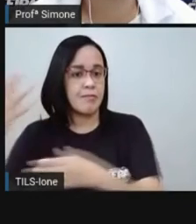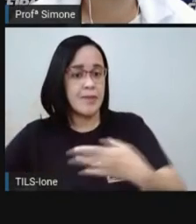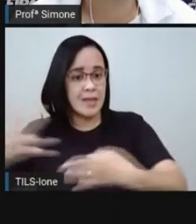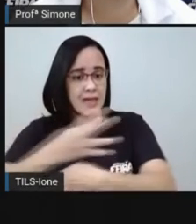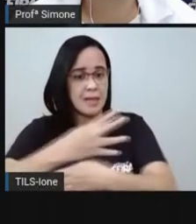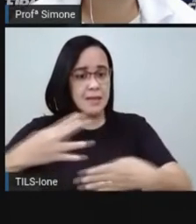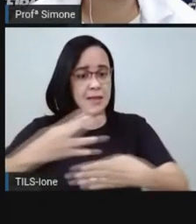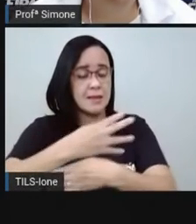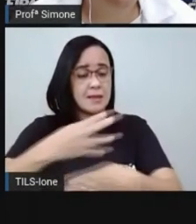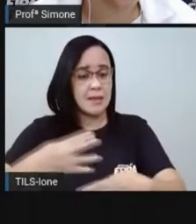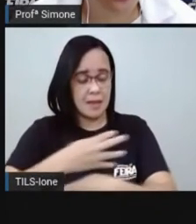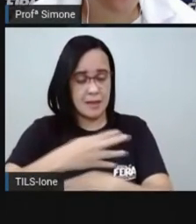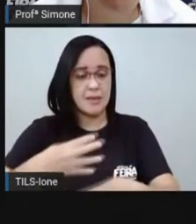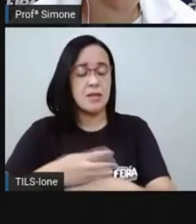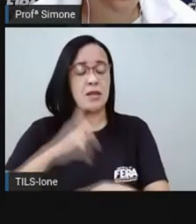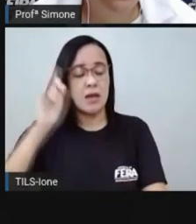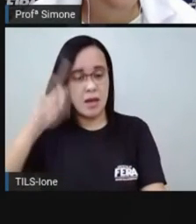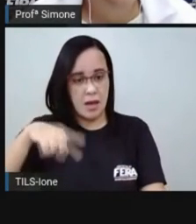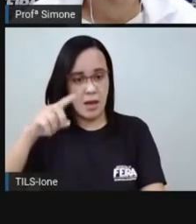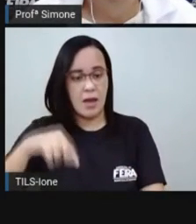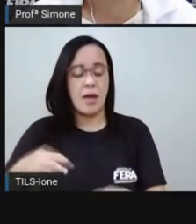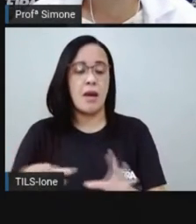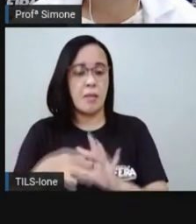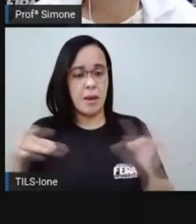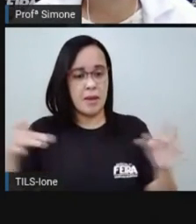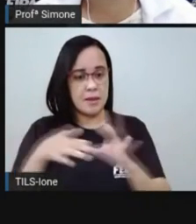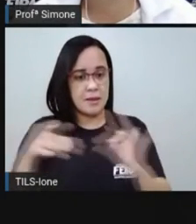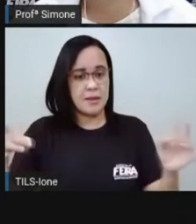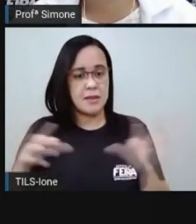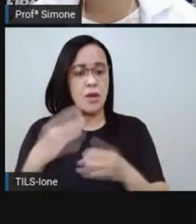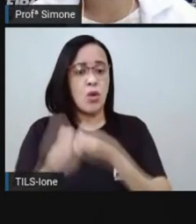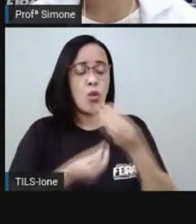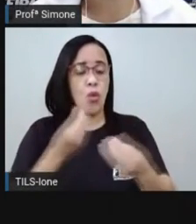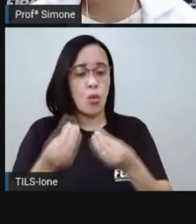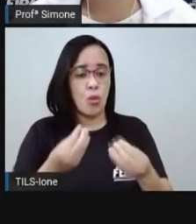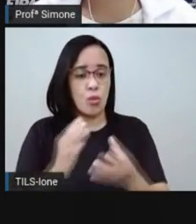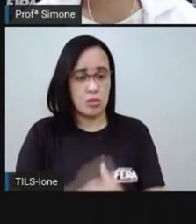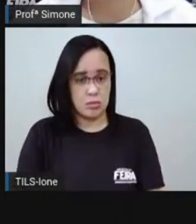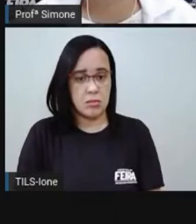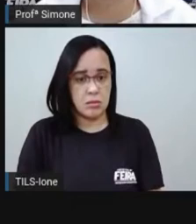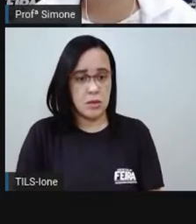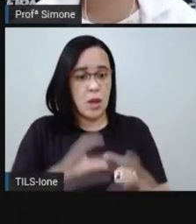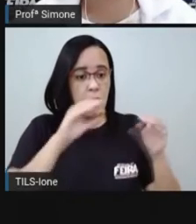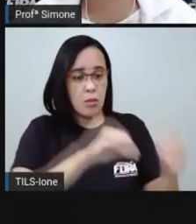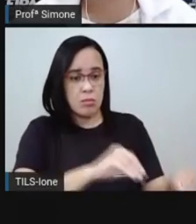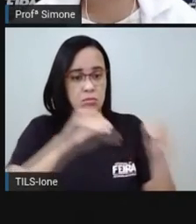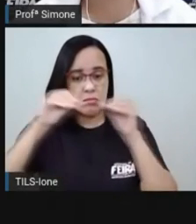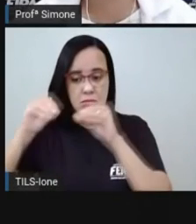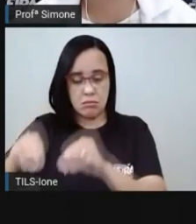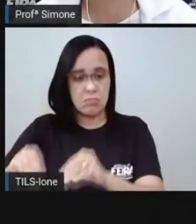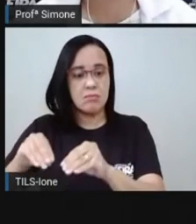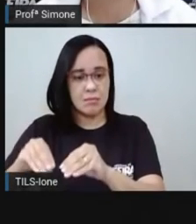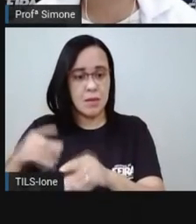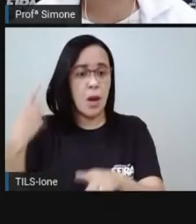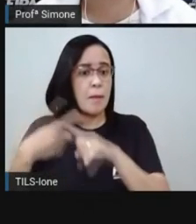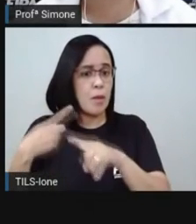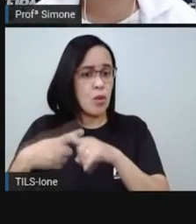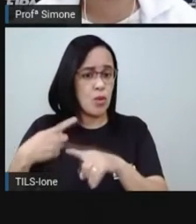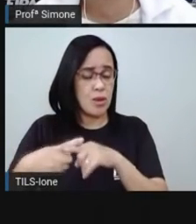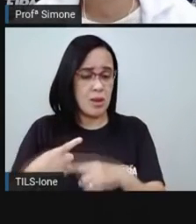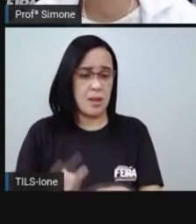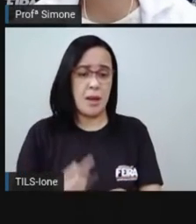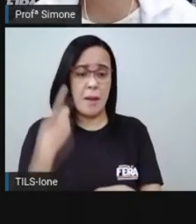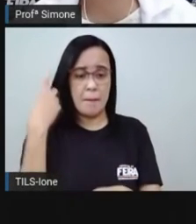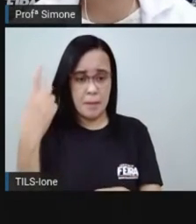capital do Brasil muda de lugar. A capital do Brasil até 1961 era a cidade do Rio de Janeiro